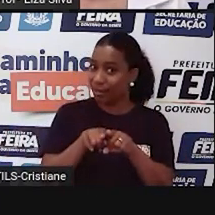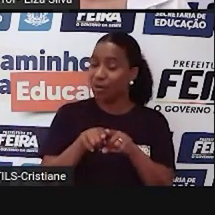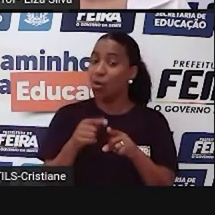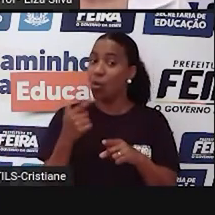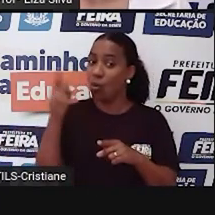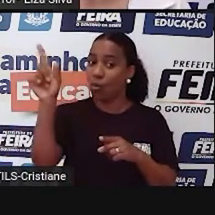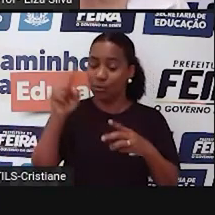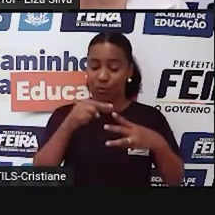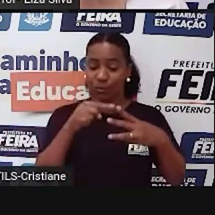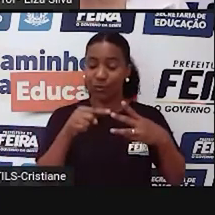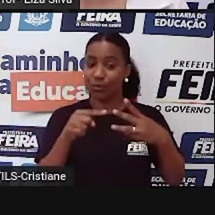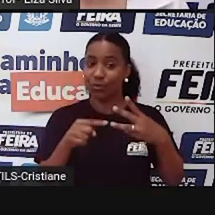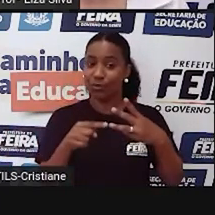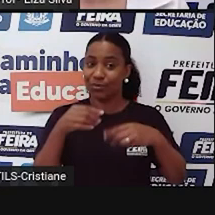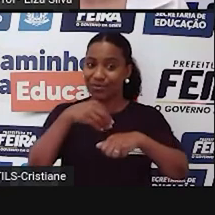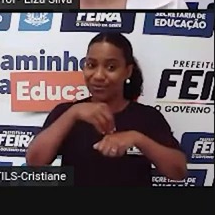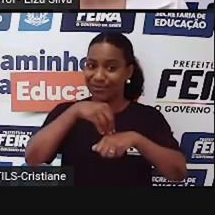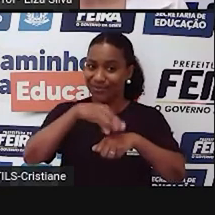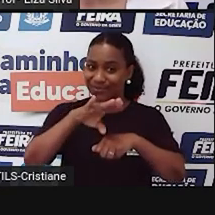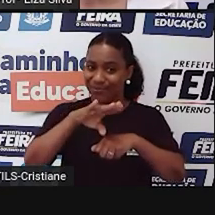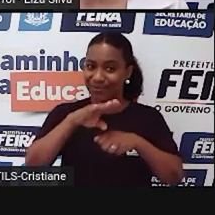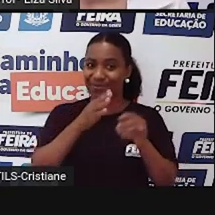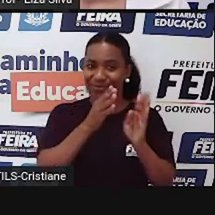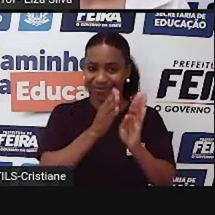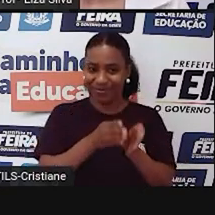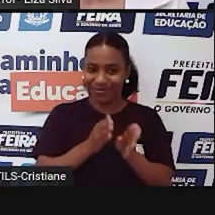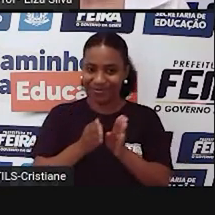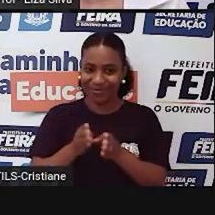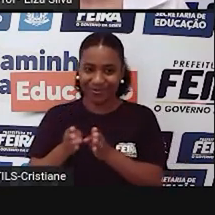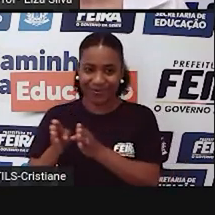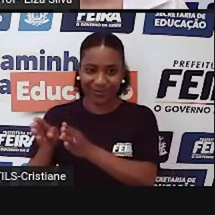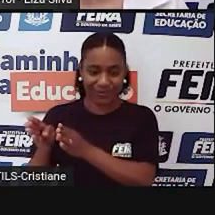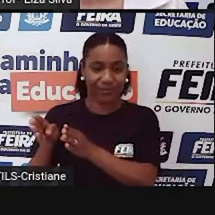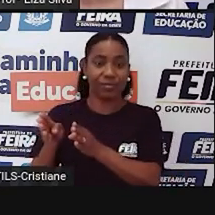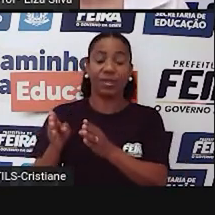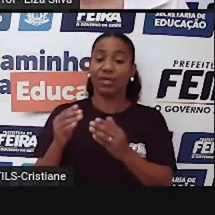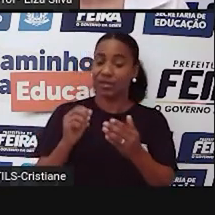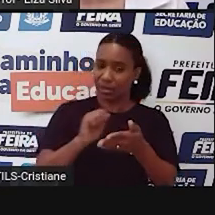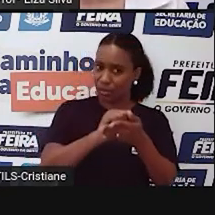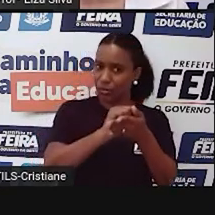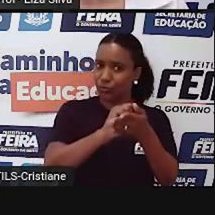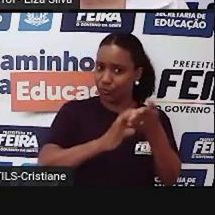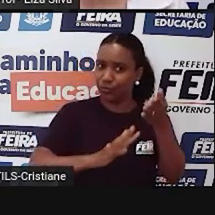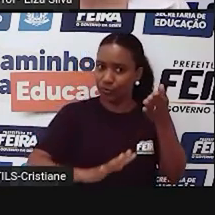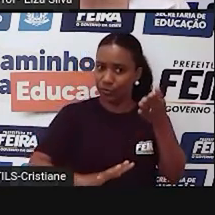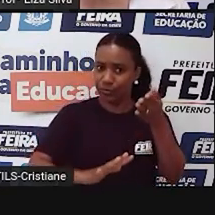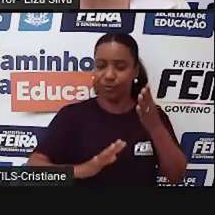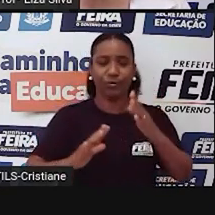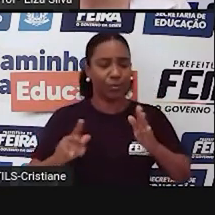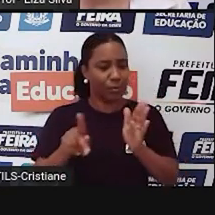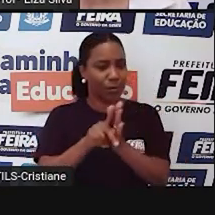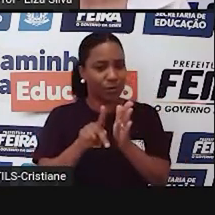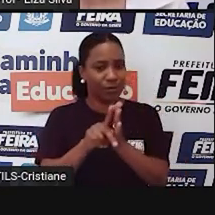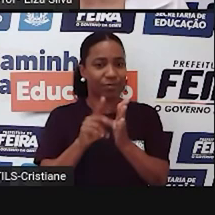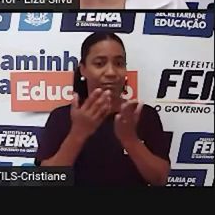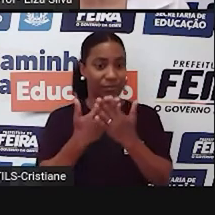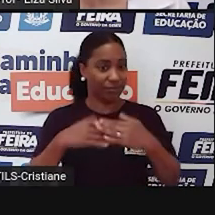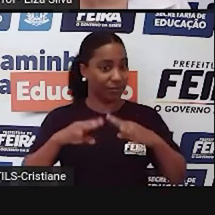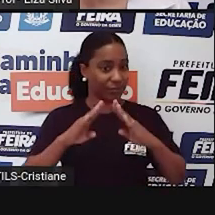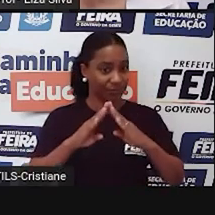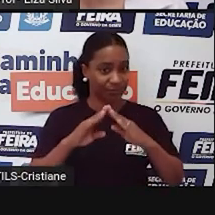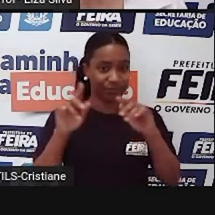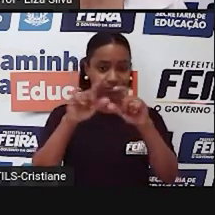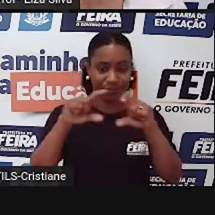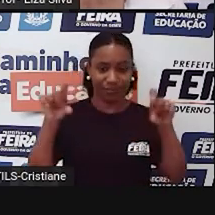esquecermos dessas dicas de organização. Sempre que você for realizar atividades de classe, coloque o